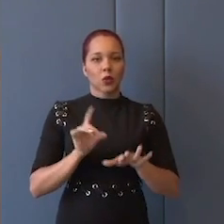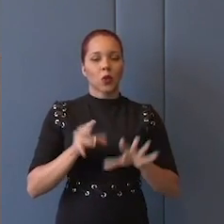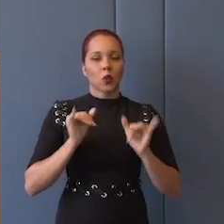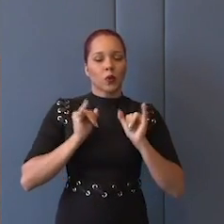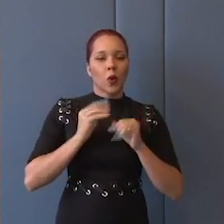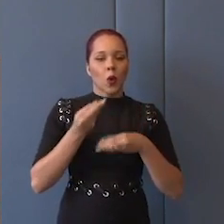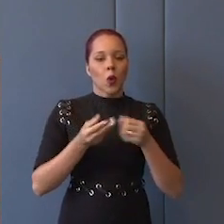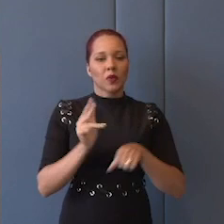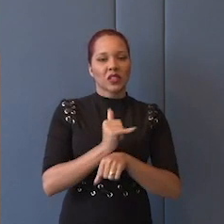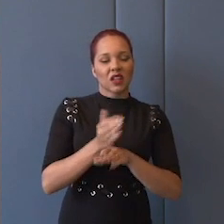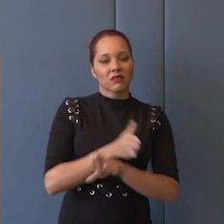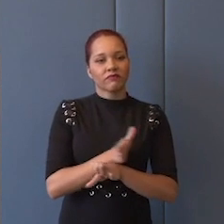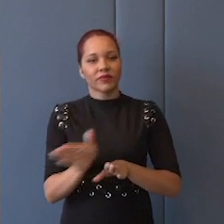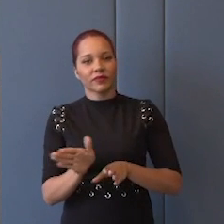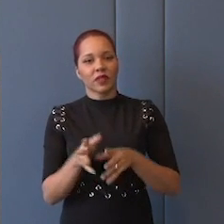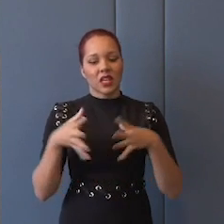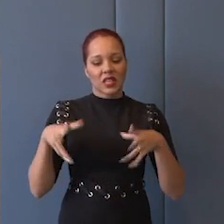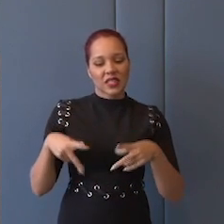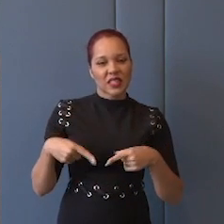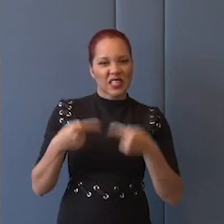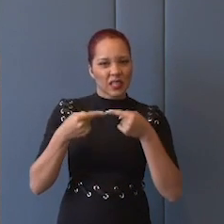escapar da contradição, escapar da tensão.